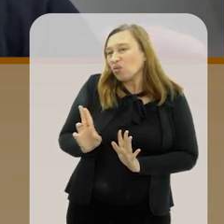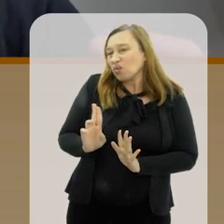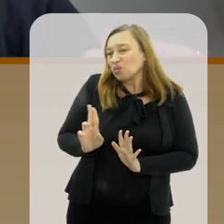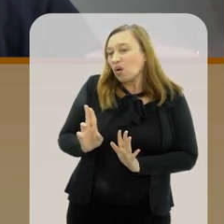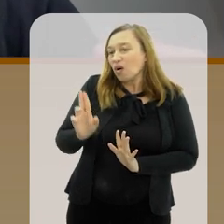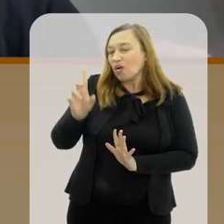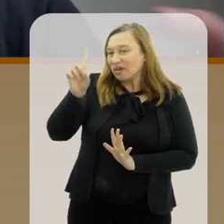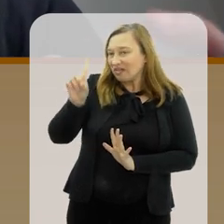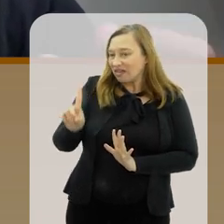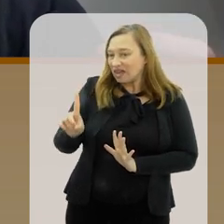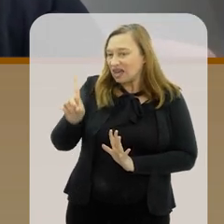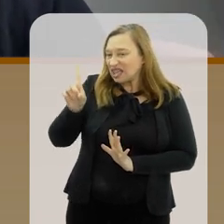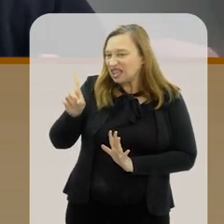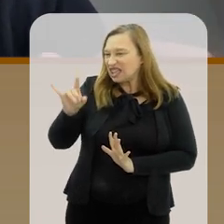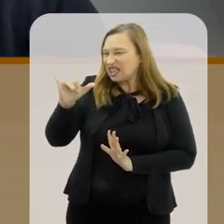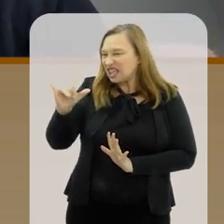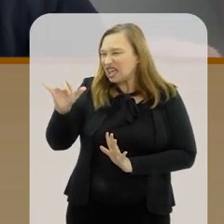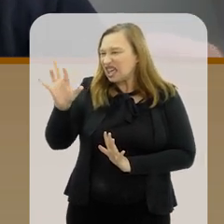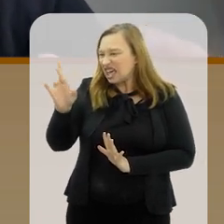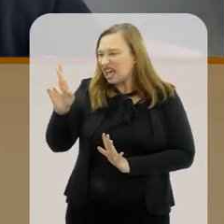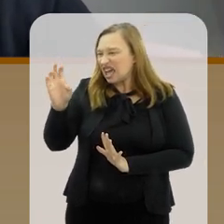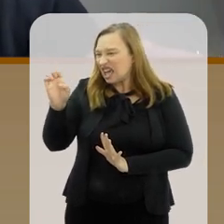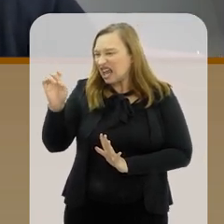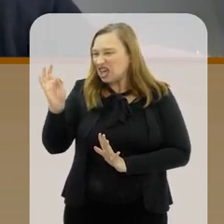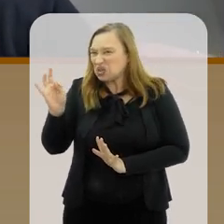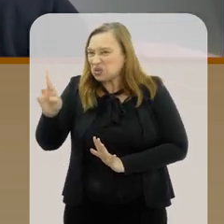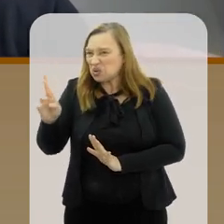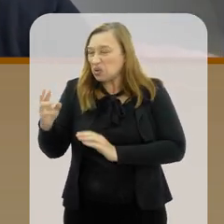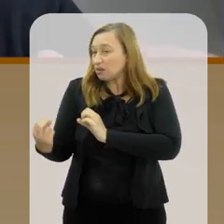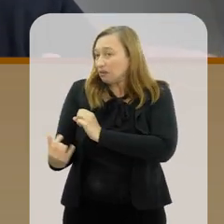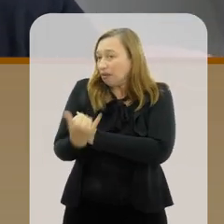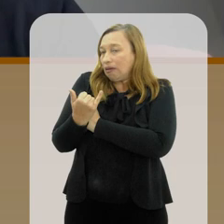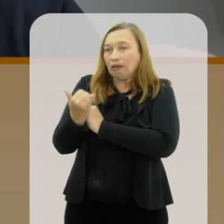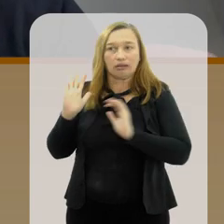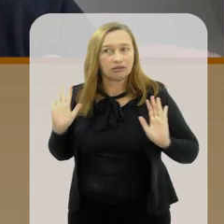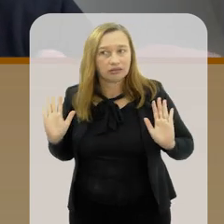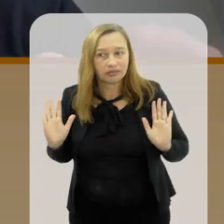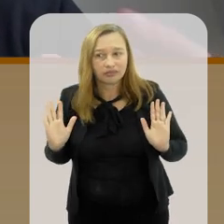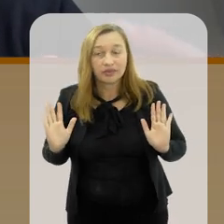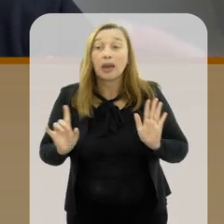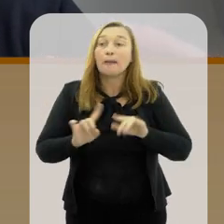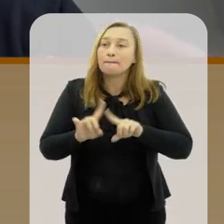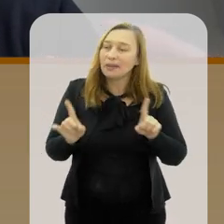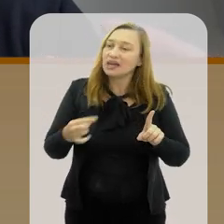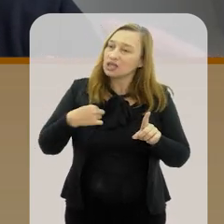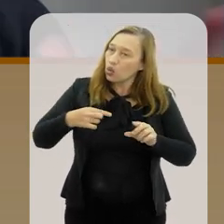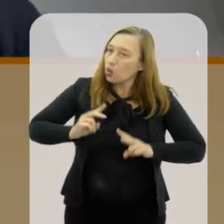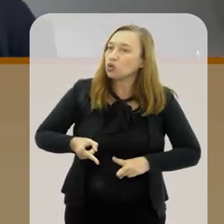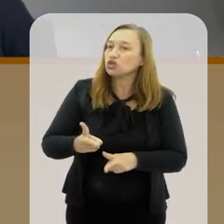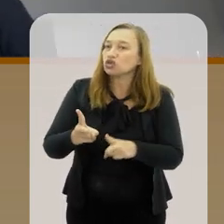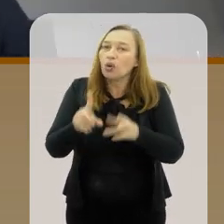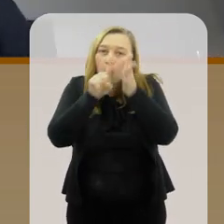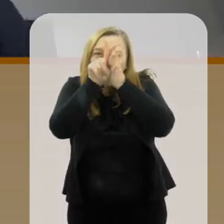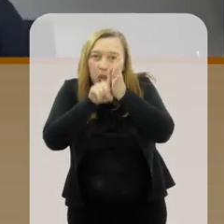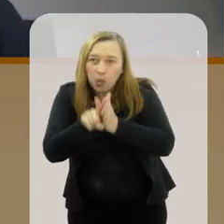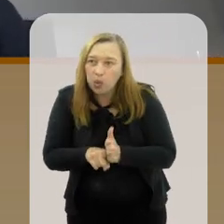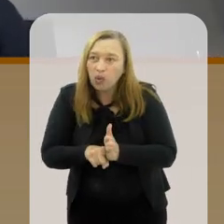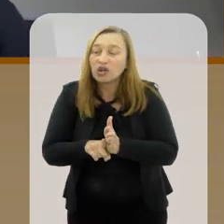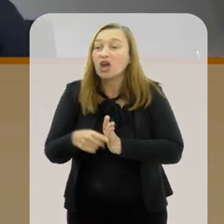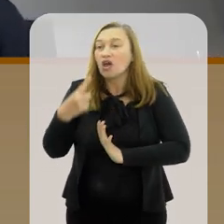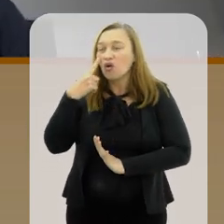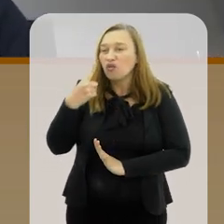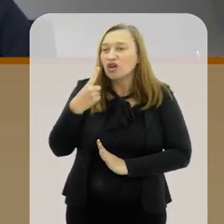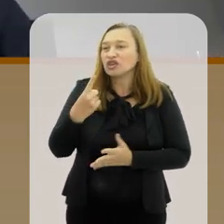de diretor. A gente não dirige nada. gente... Um pesquisador... Porque às vezes em outras áreas,